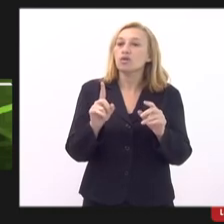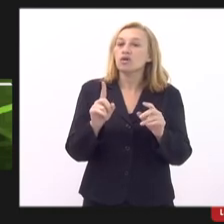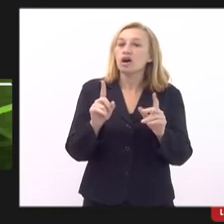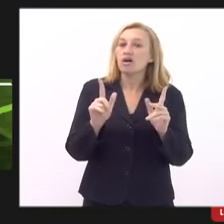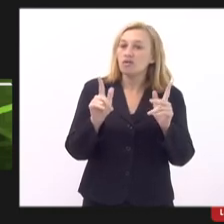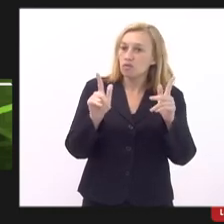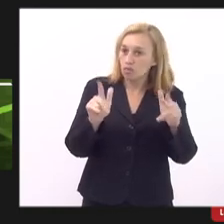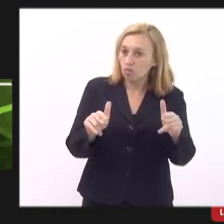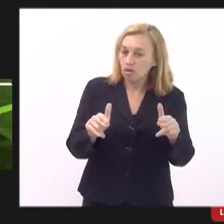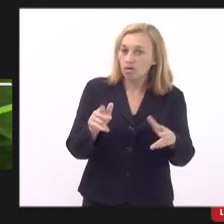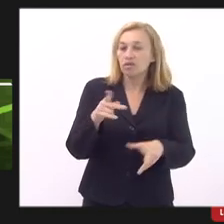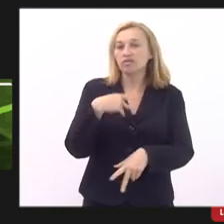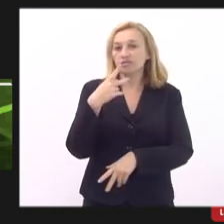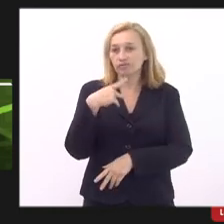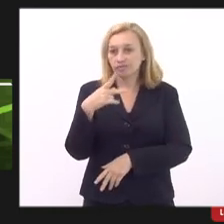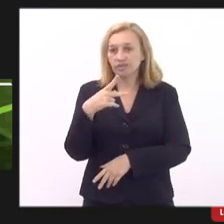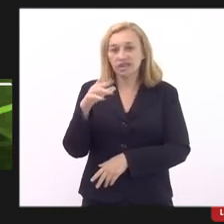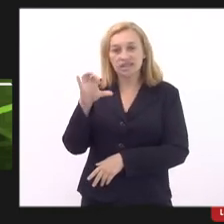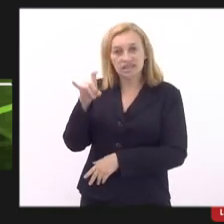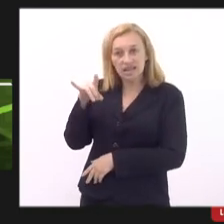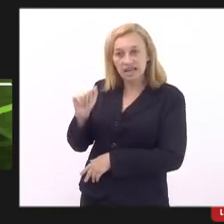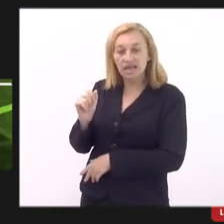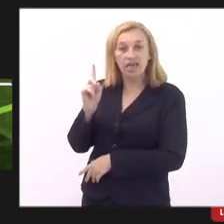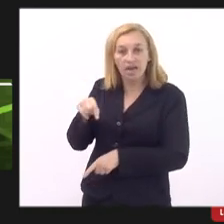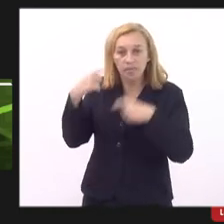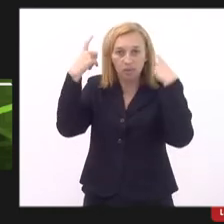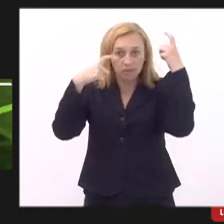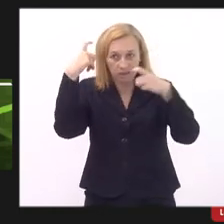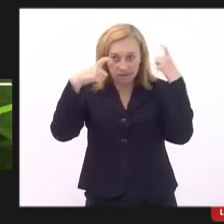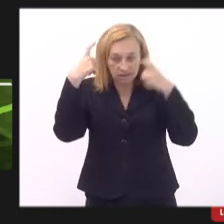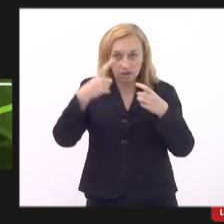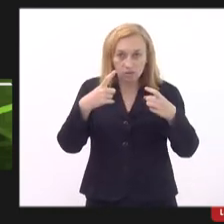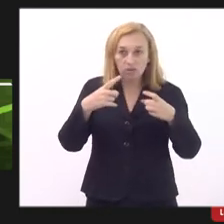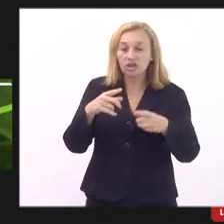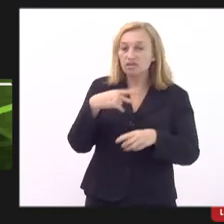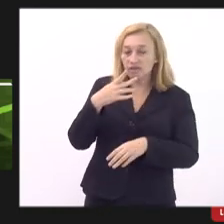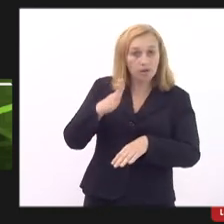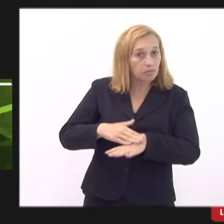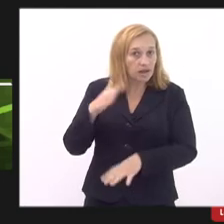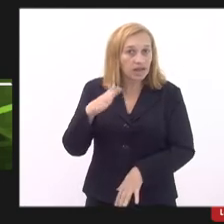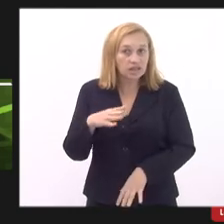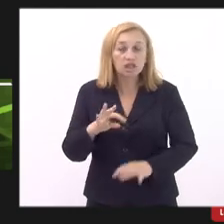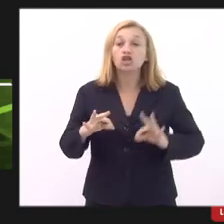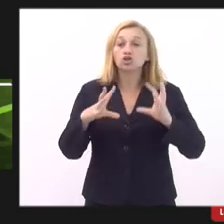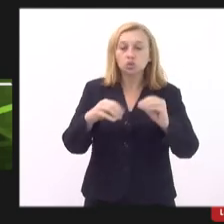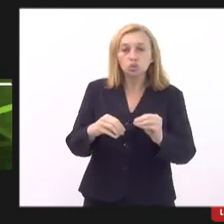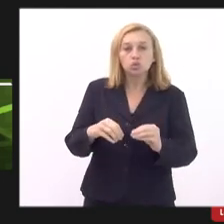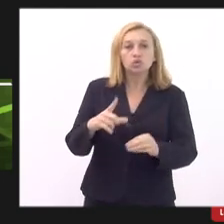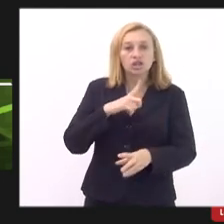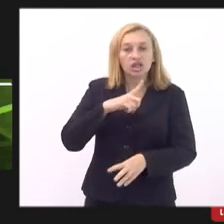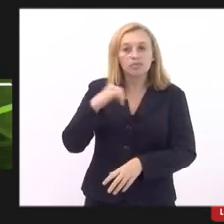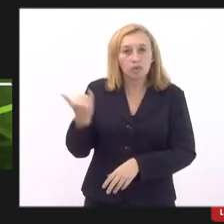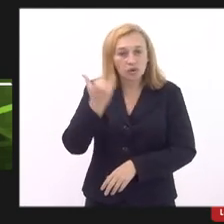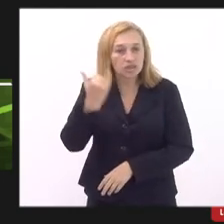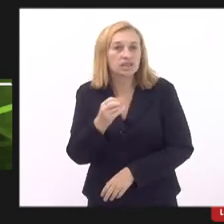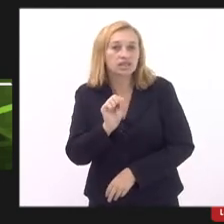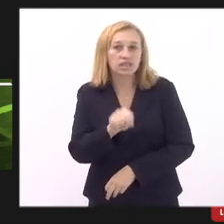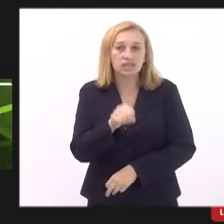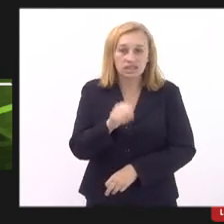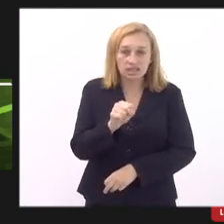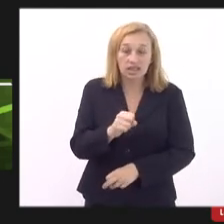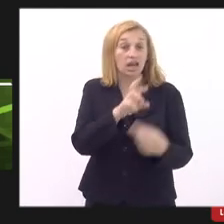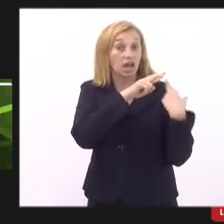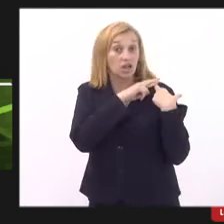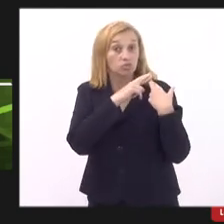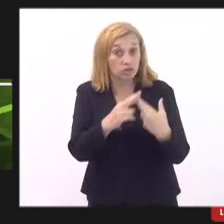e vou mais além. Eu acho que tudo que foi colocado tem a sua importância e tem a